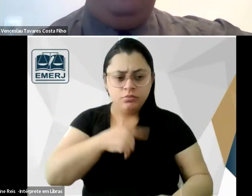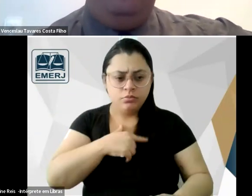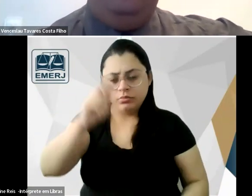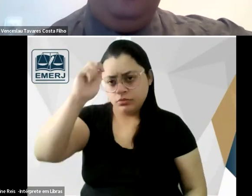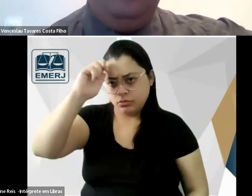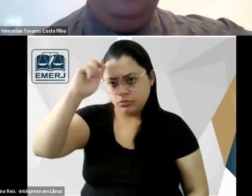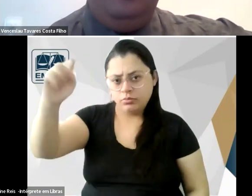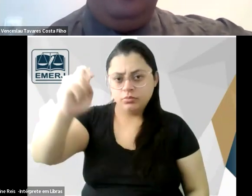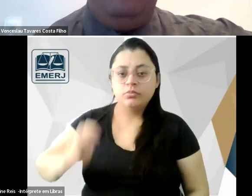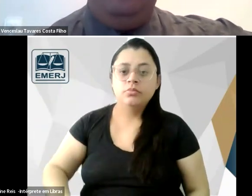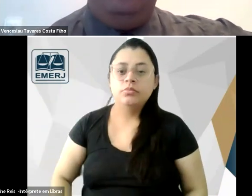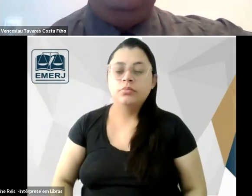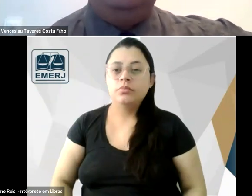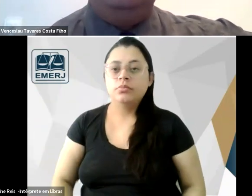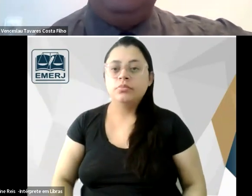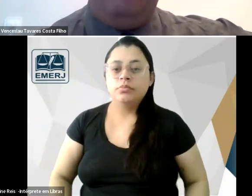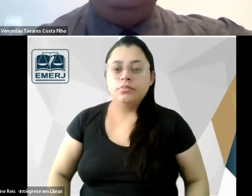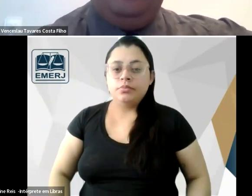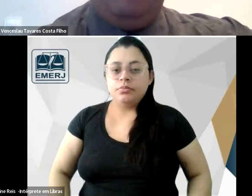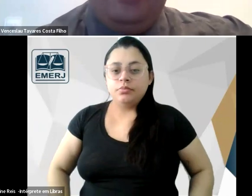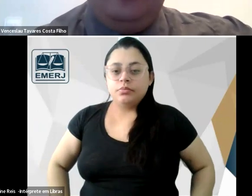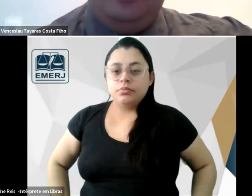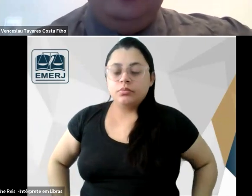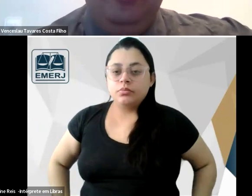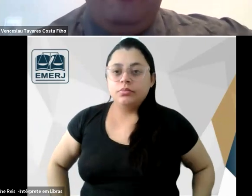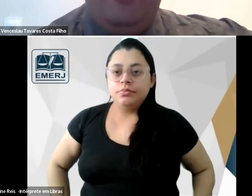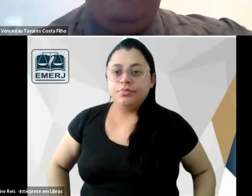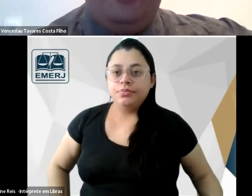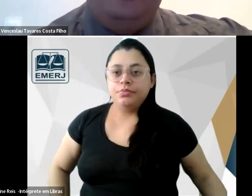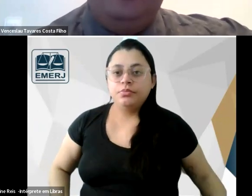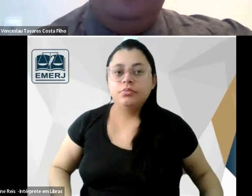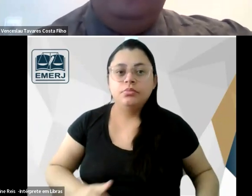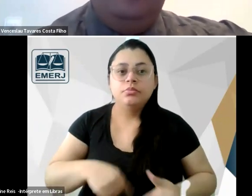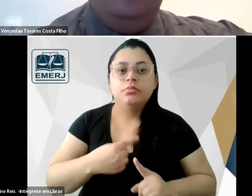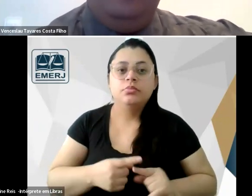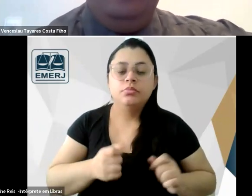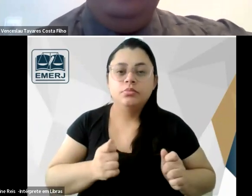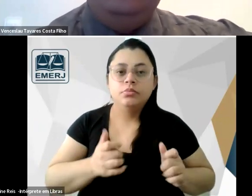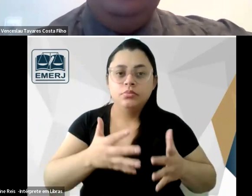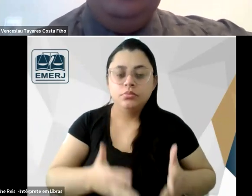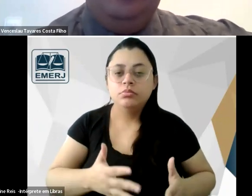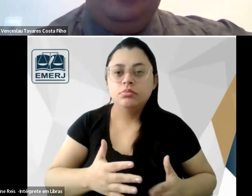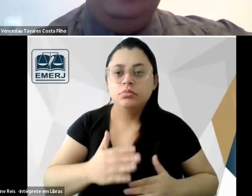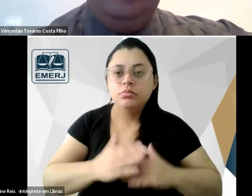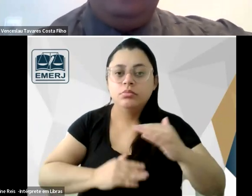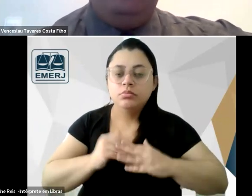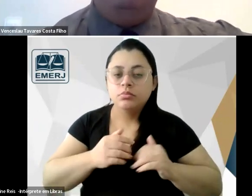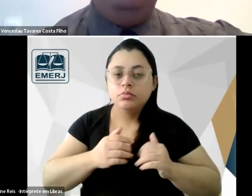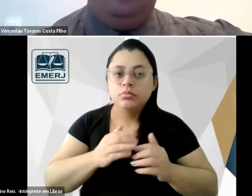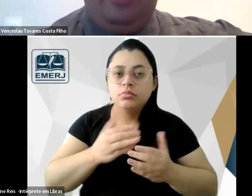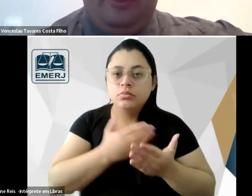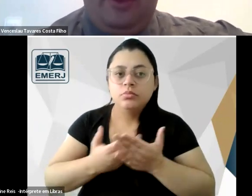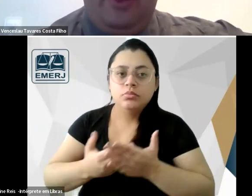é uma prova de que as mulheres devem se dedicar mais aos estudos mesmo porque o estudo ele exige esse